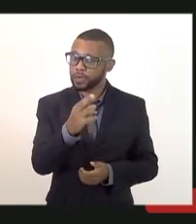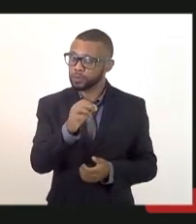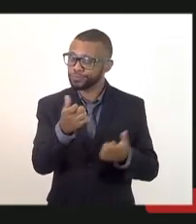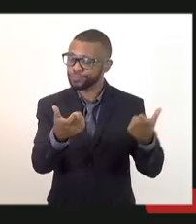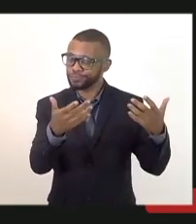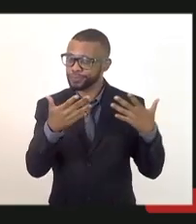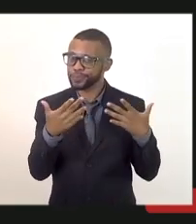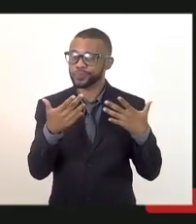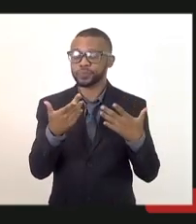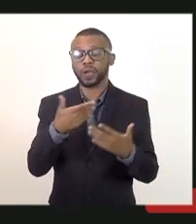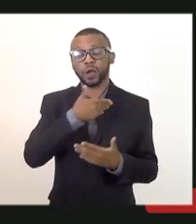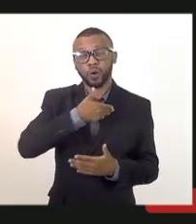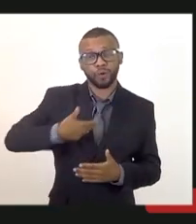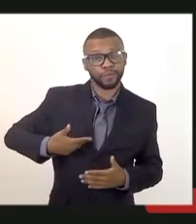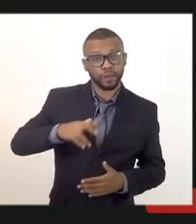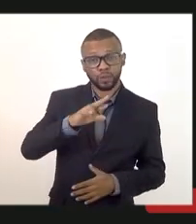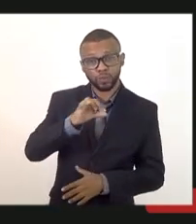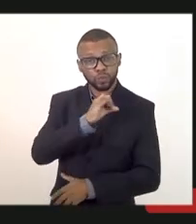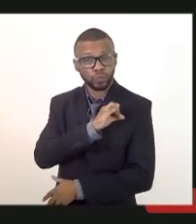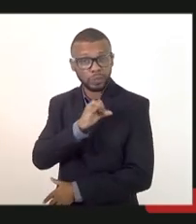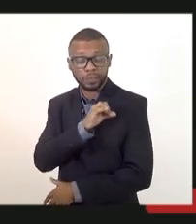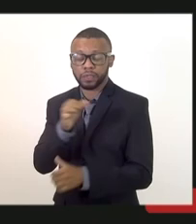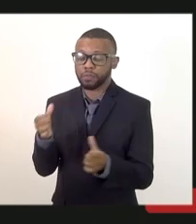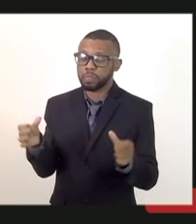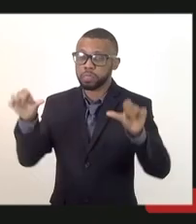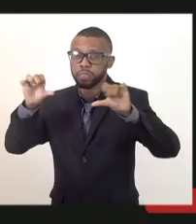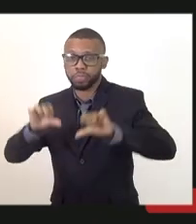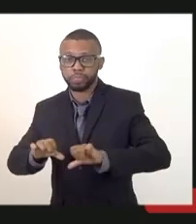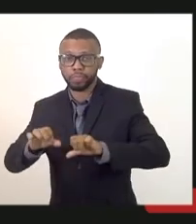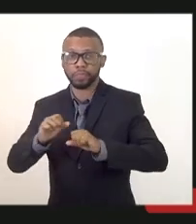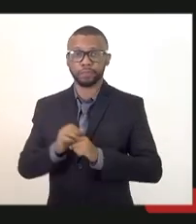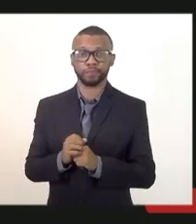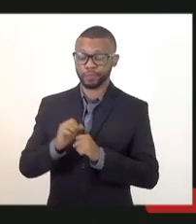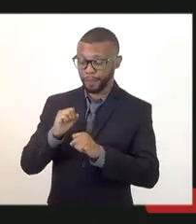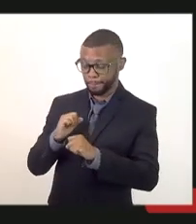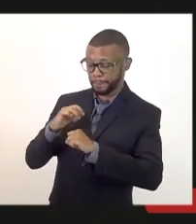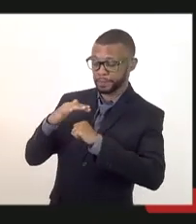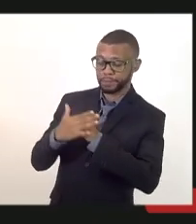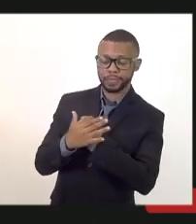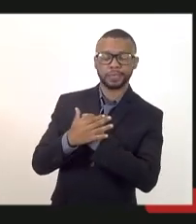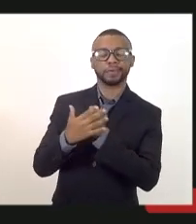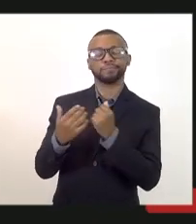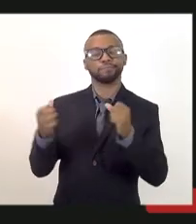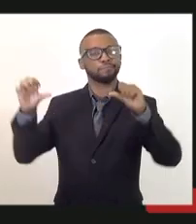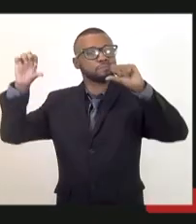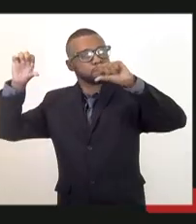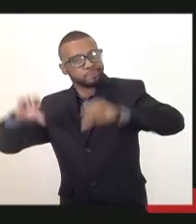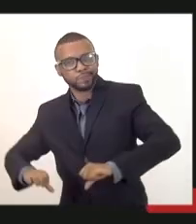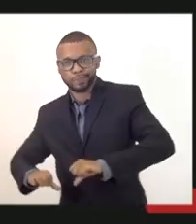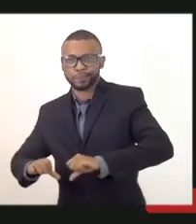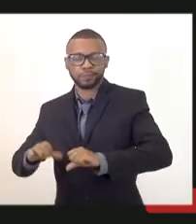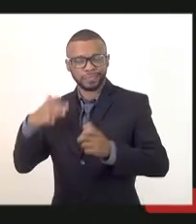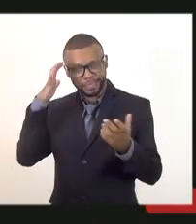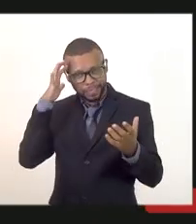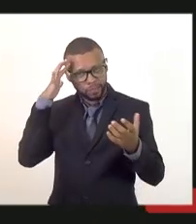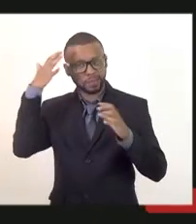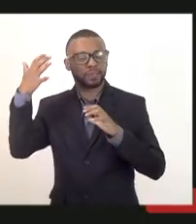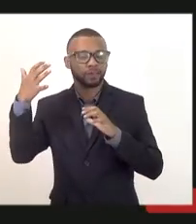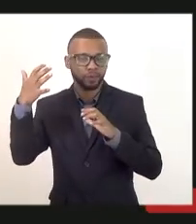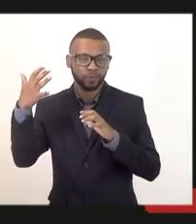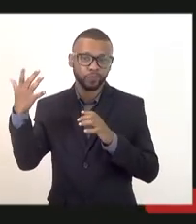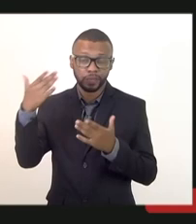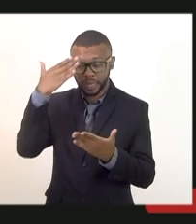crise já há alguns anos a pandemia só piorou isso creio que haja muitos